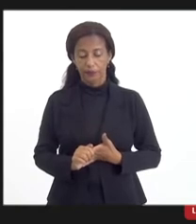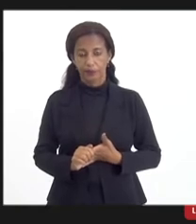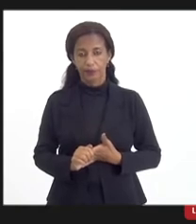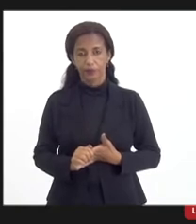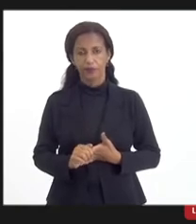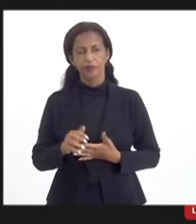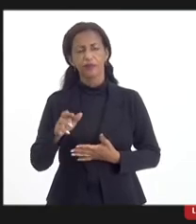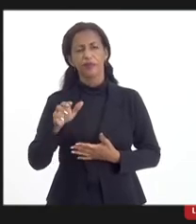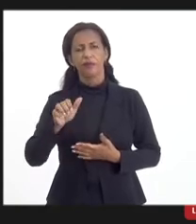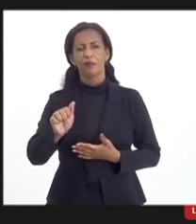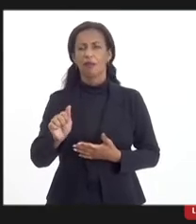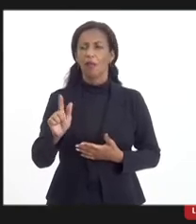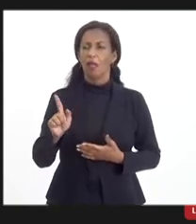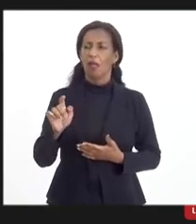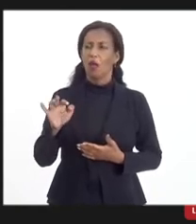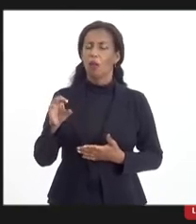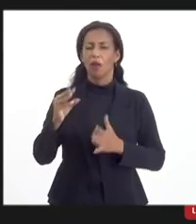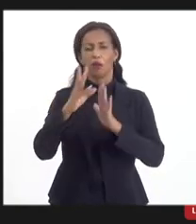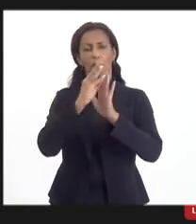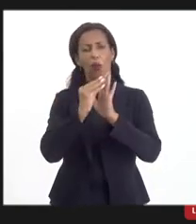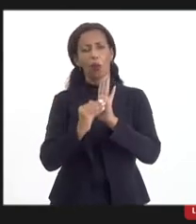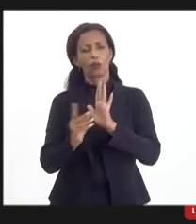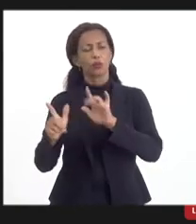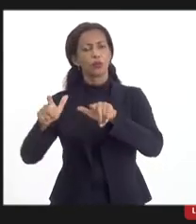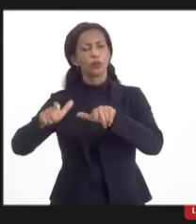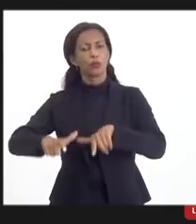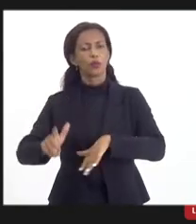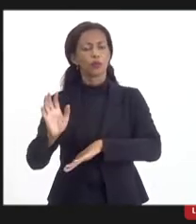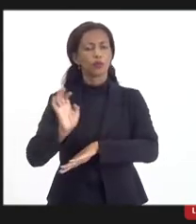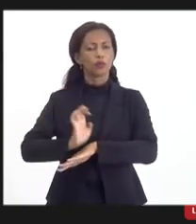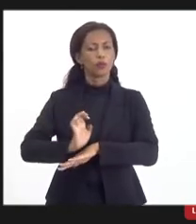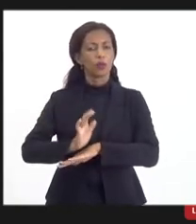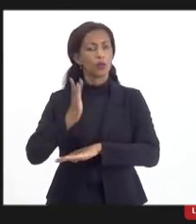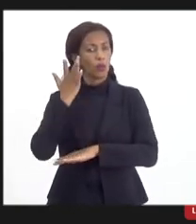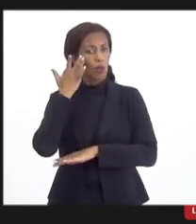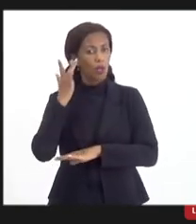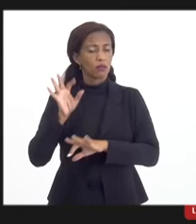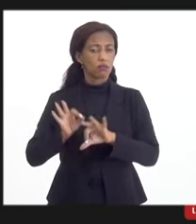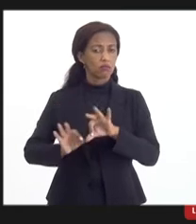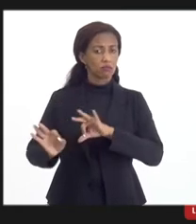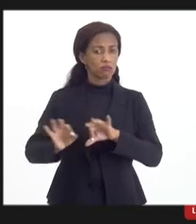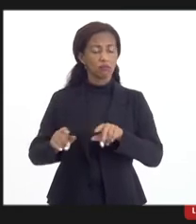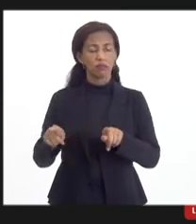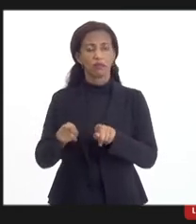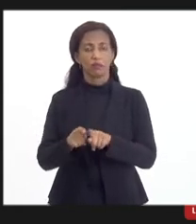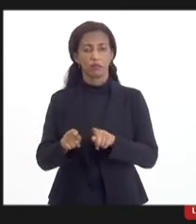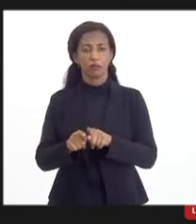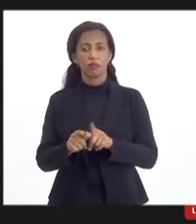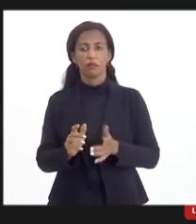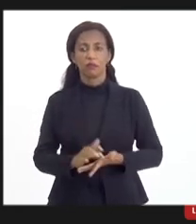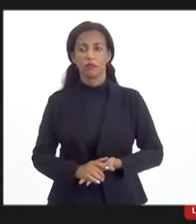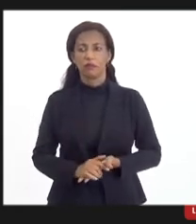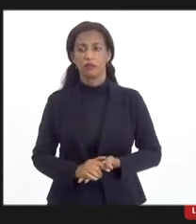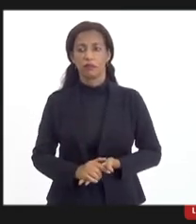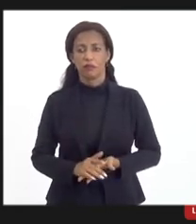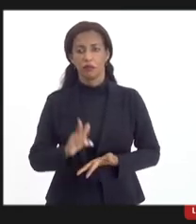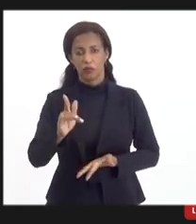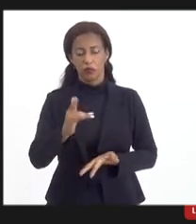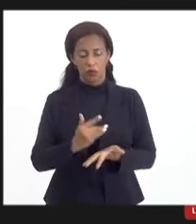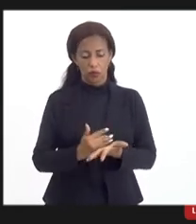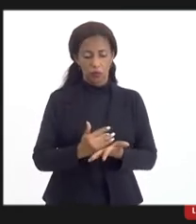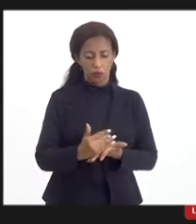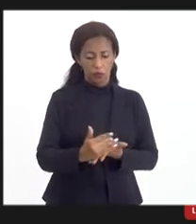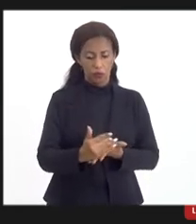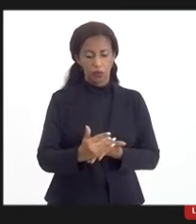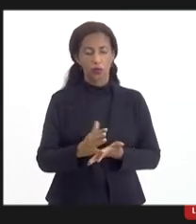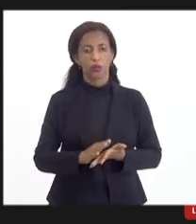seu Alberto, do conteúdo local no Estado, eu acho que de certa forma também já o senhor iniciou um